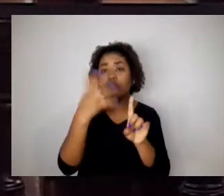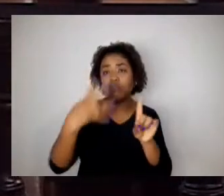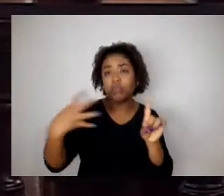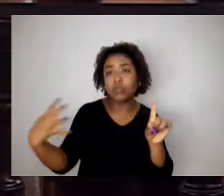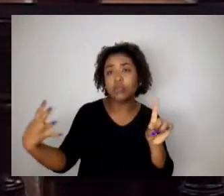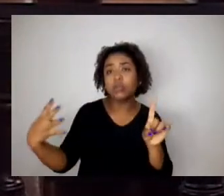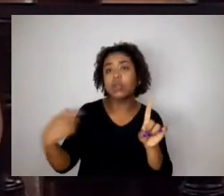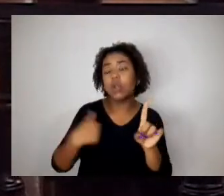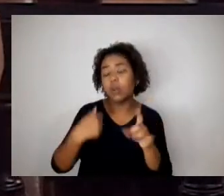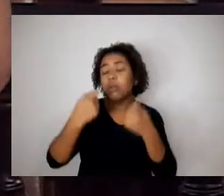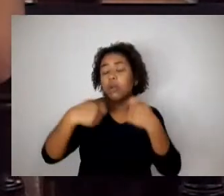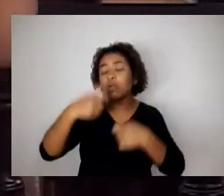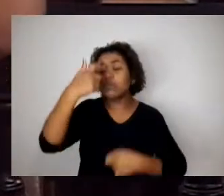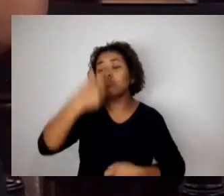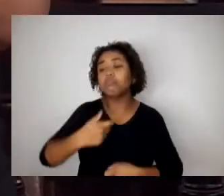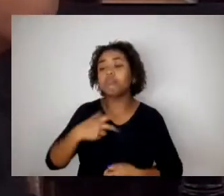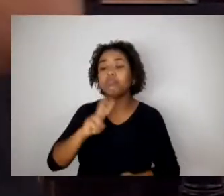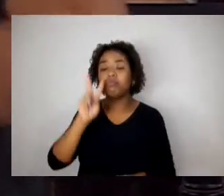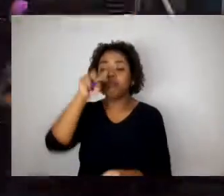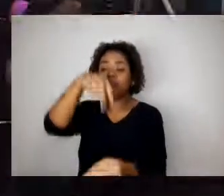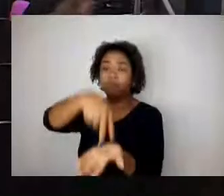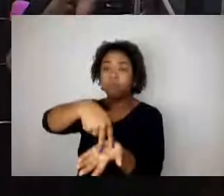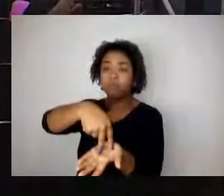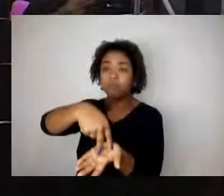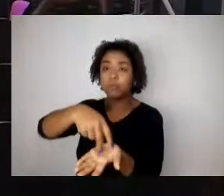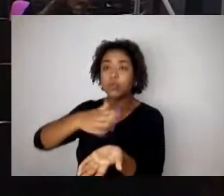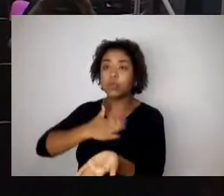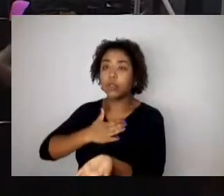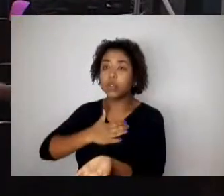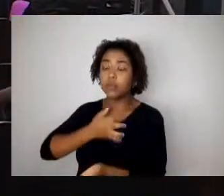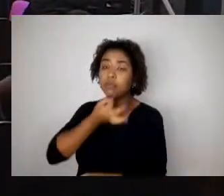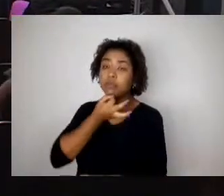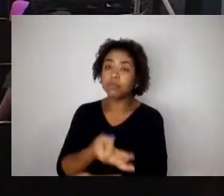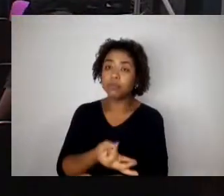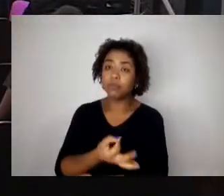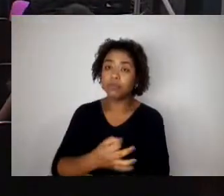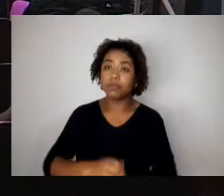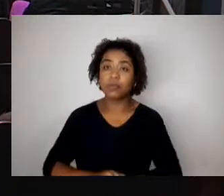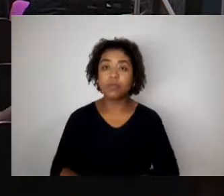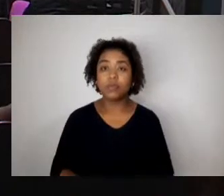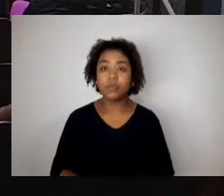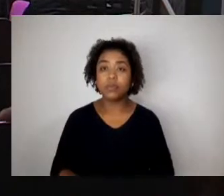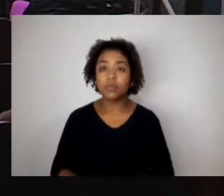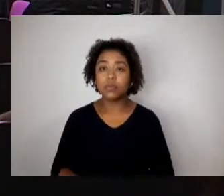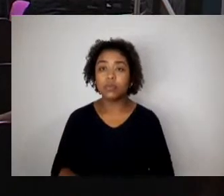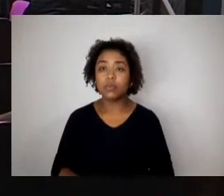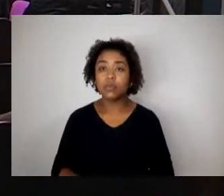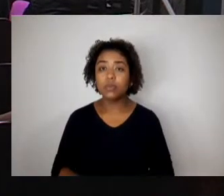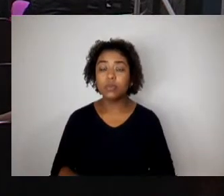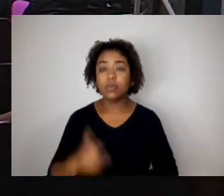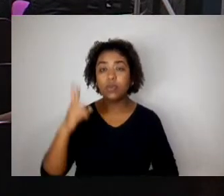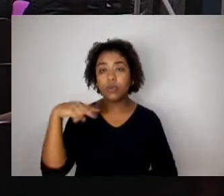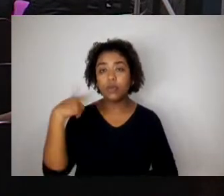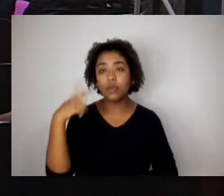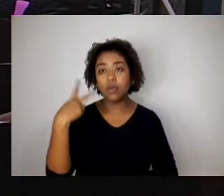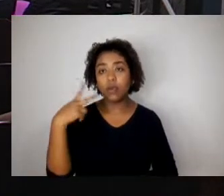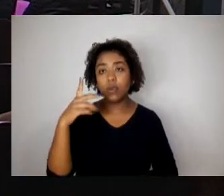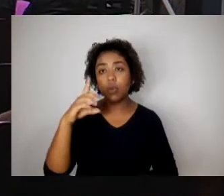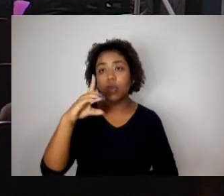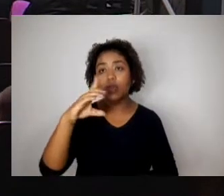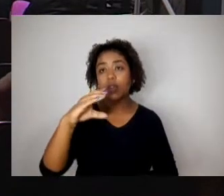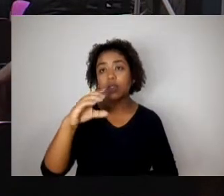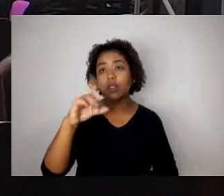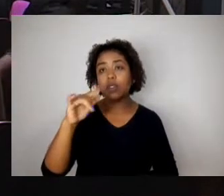as opiniões contrárias, mas também dando o meu posicionamento. Vereadora Cida vai fazer o pela ordem pela segunda